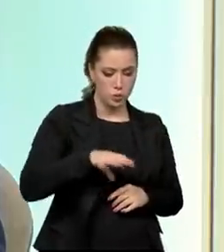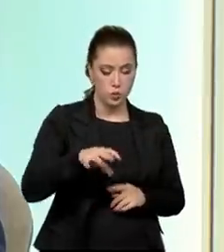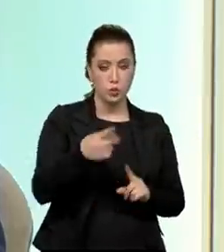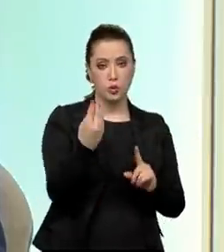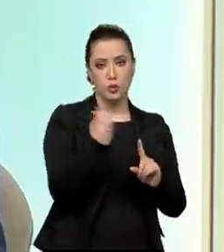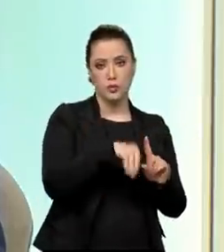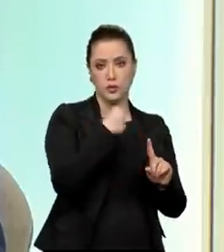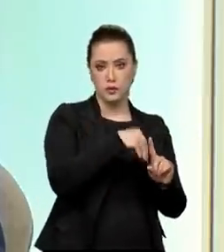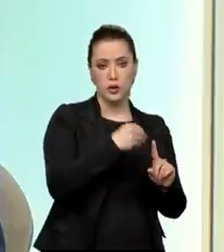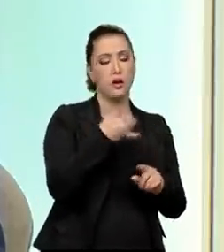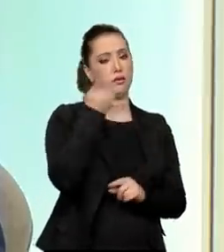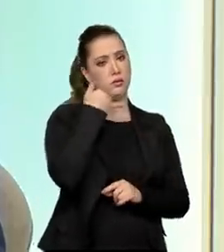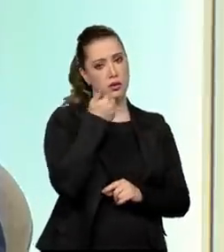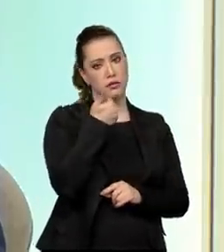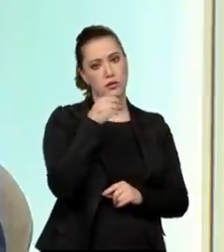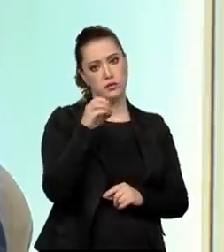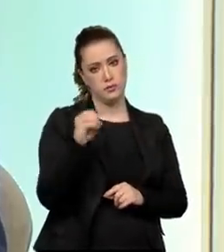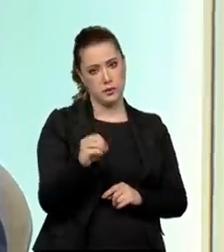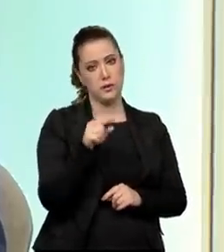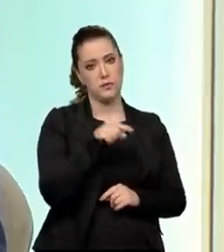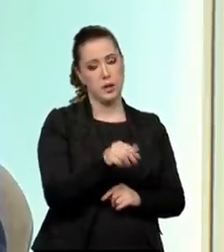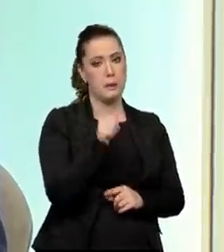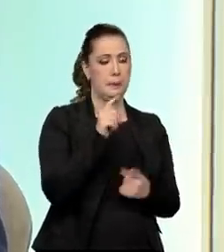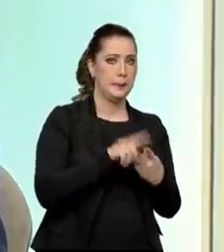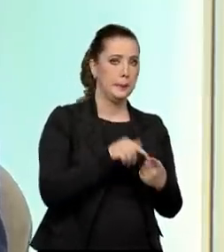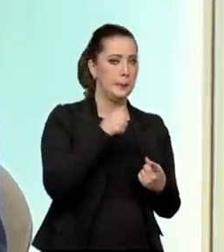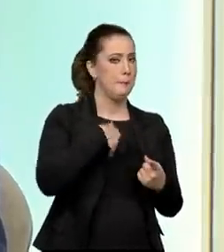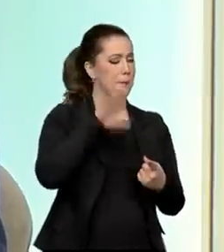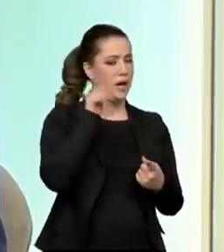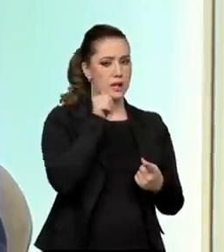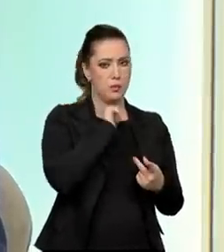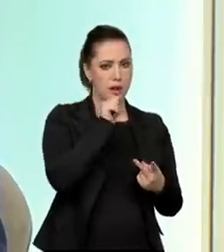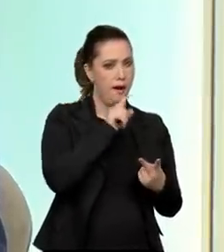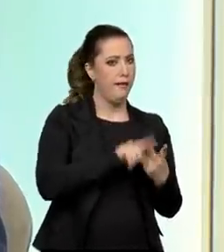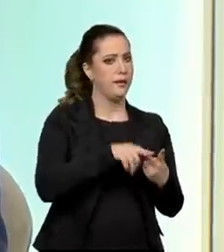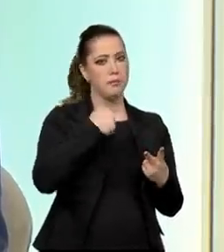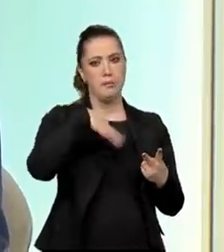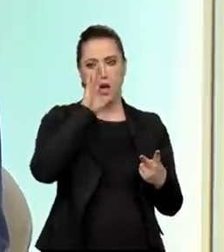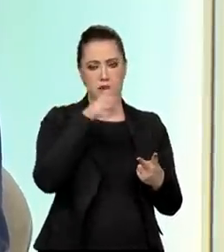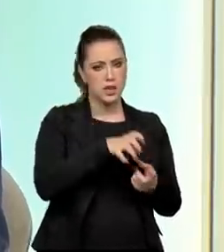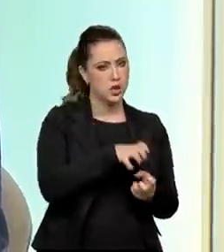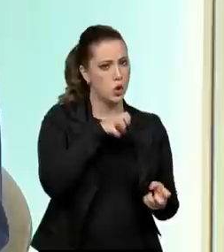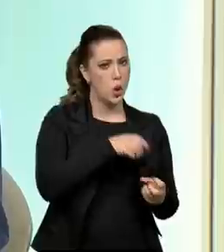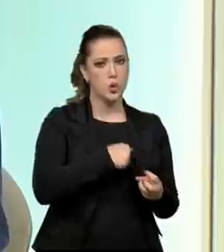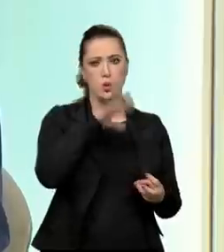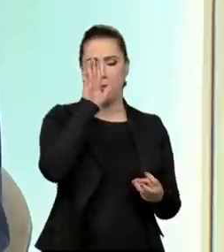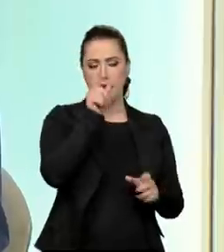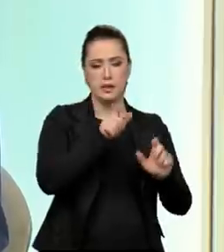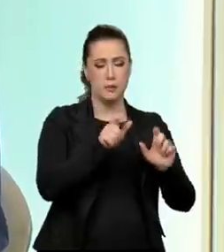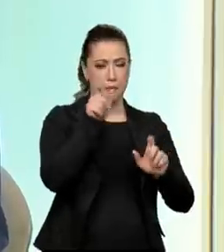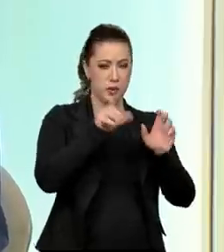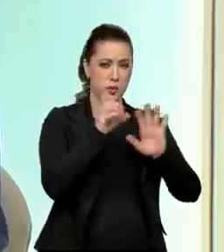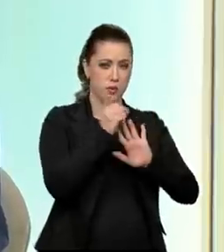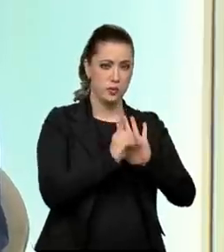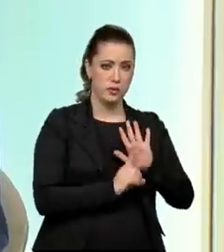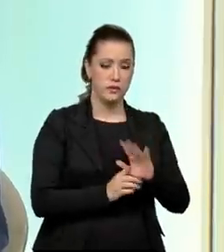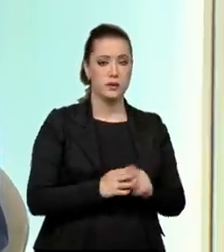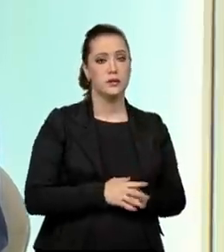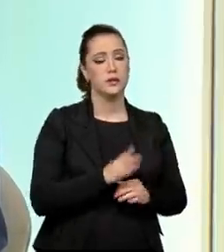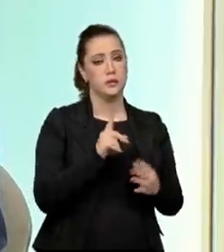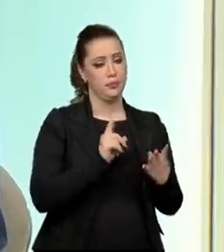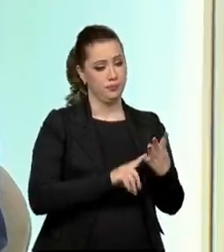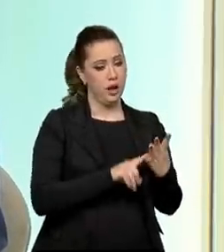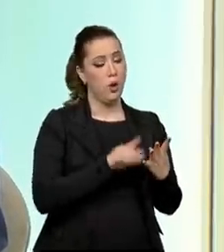no DISC-100, com a pandemia, mulher, idoso, pessoa com deficiência, contra a criança, até um ponto